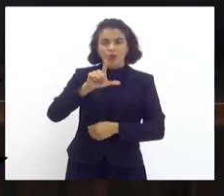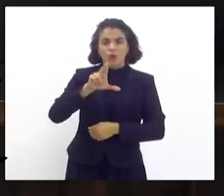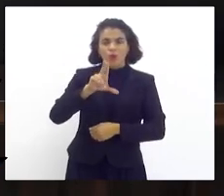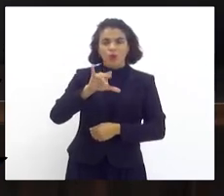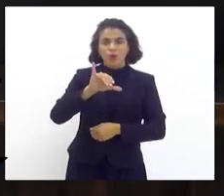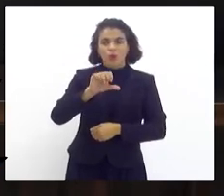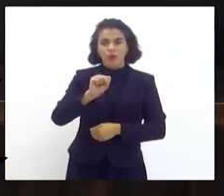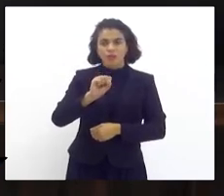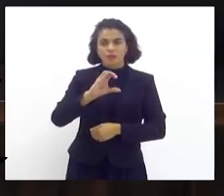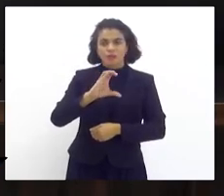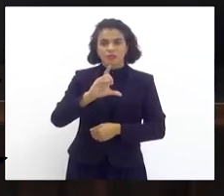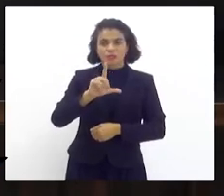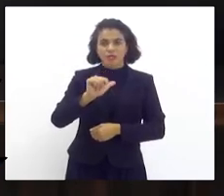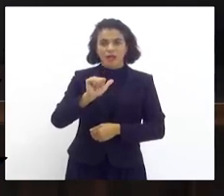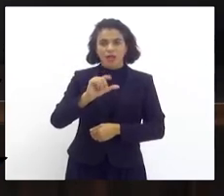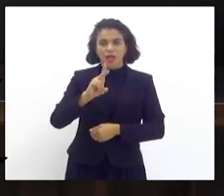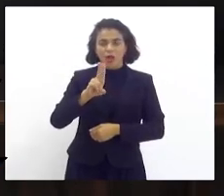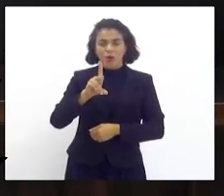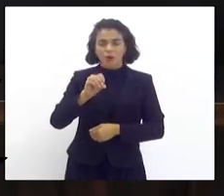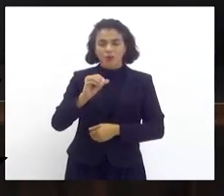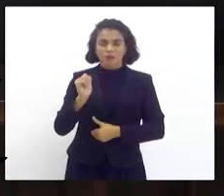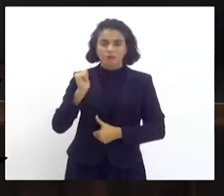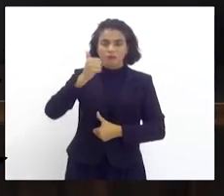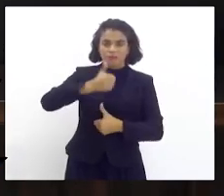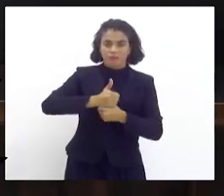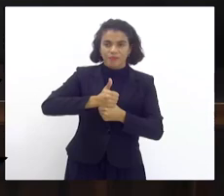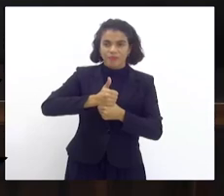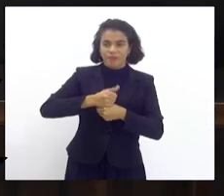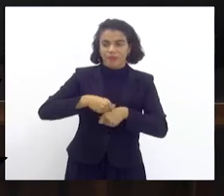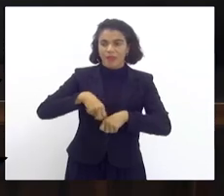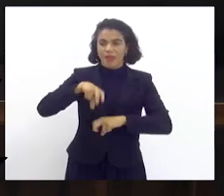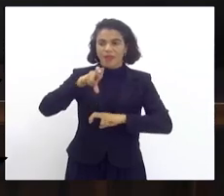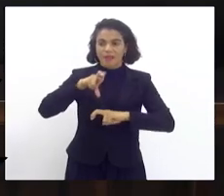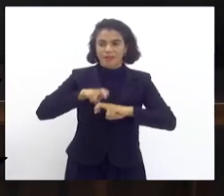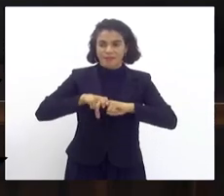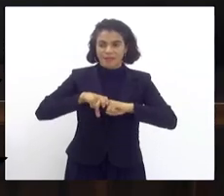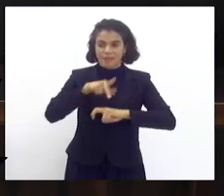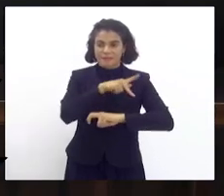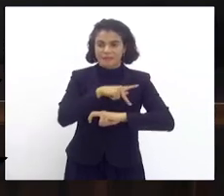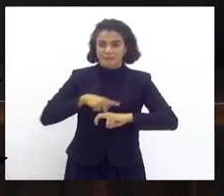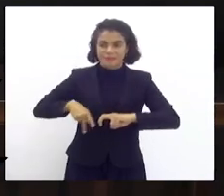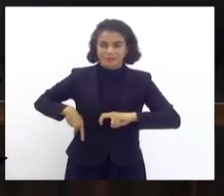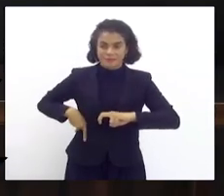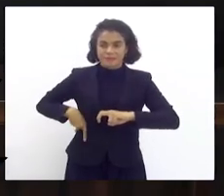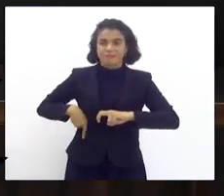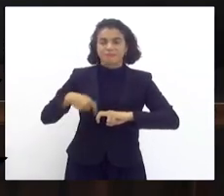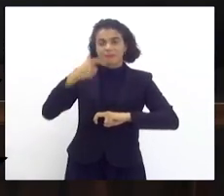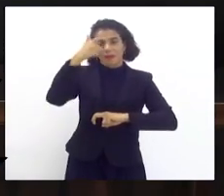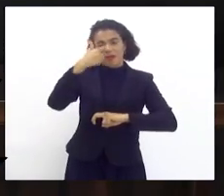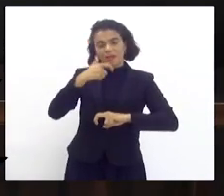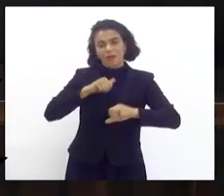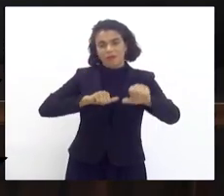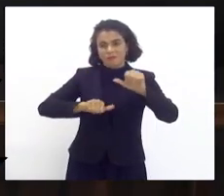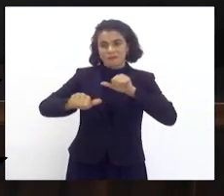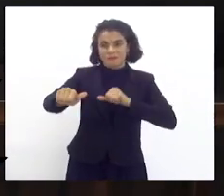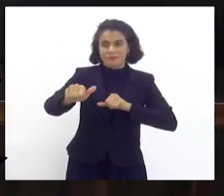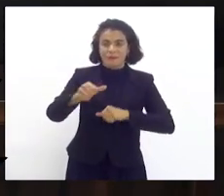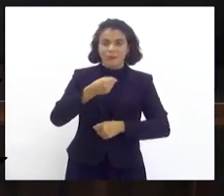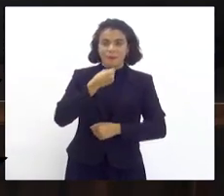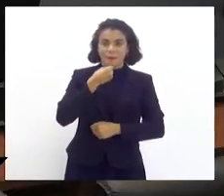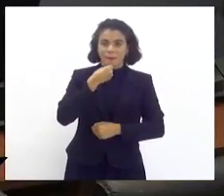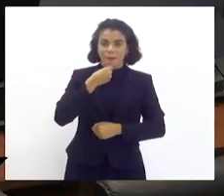a assumir aqui a presidência dos trabalhos para que eu possa fazer uso da palavra.